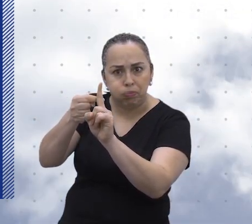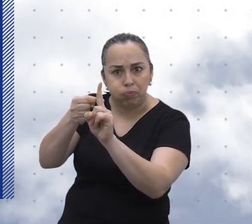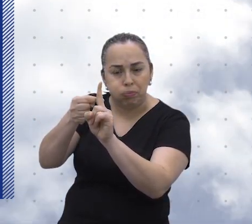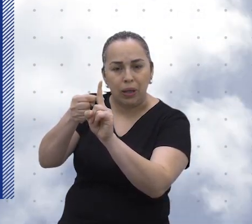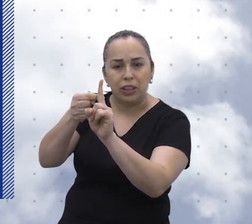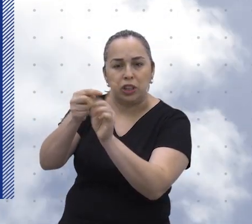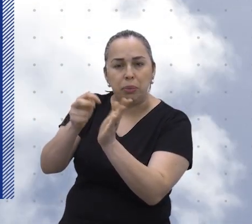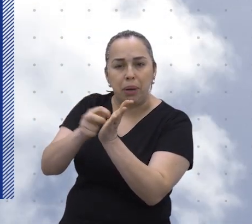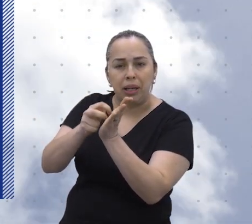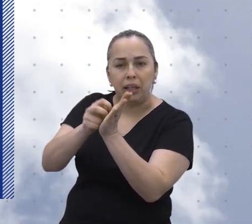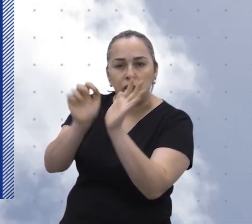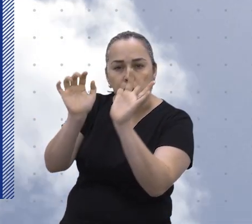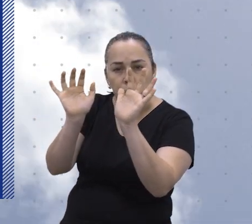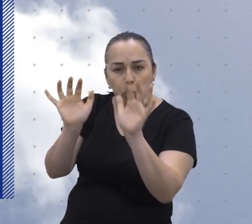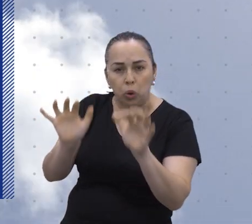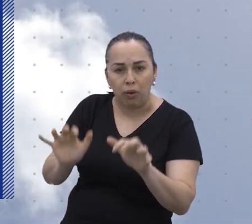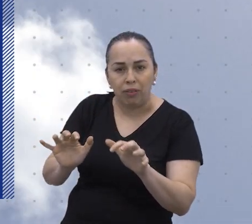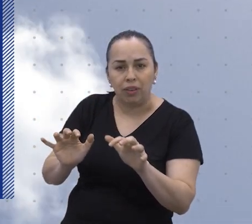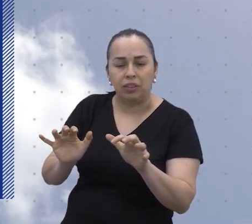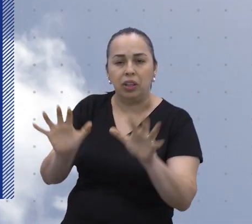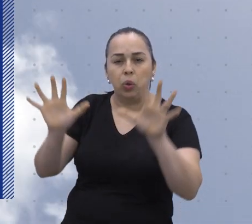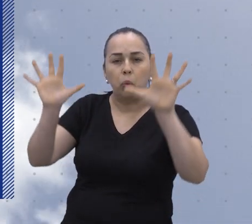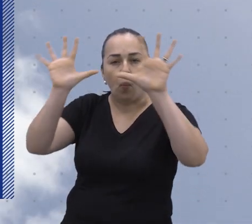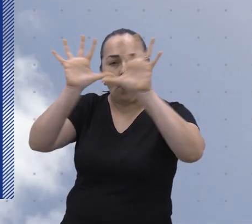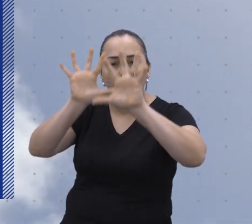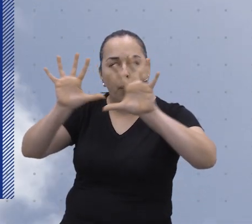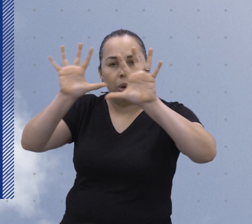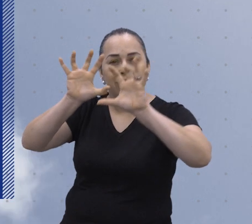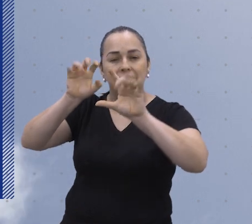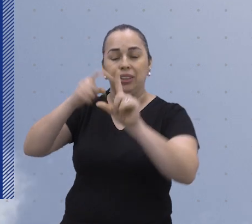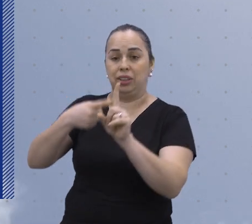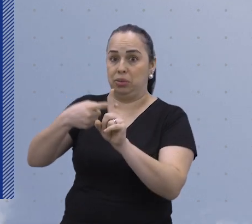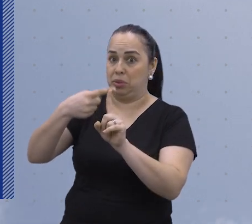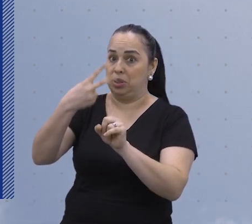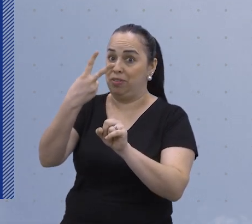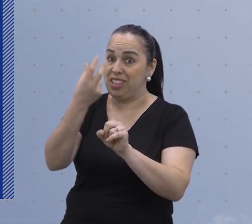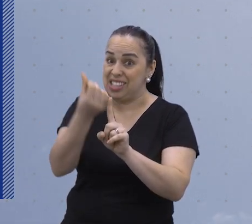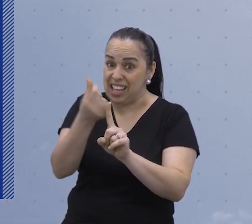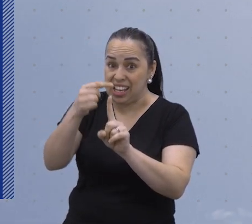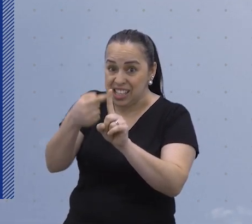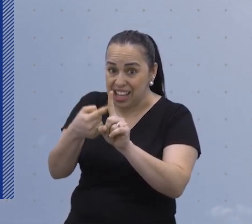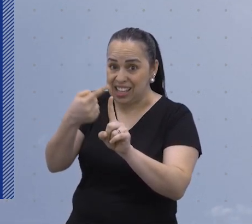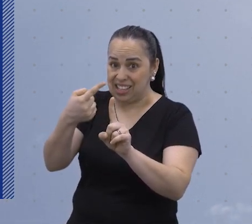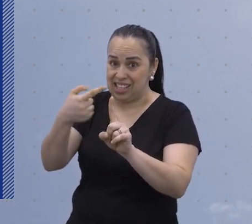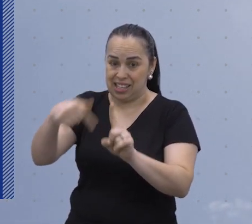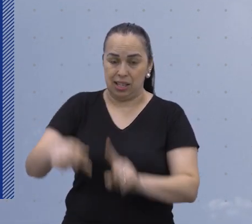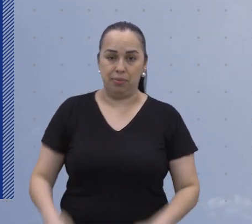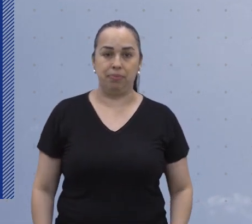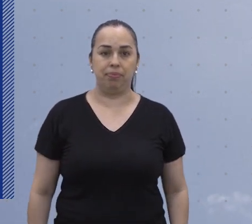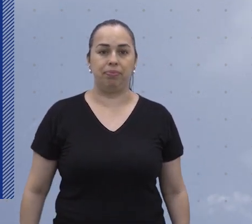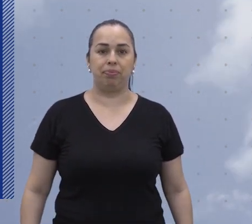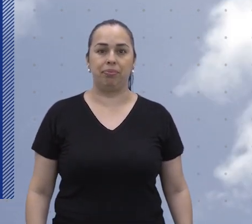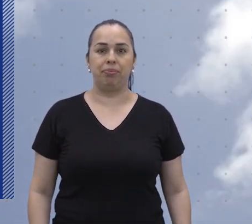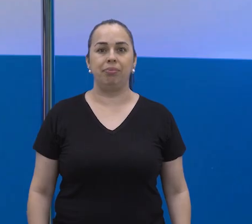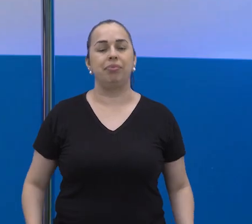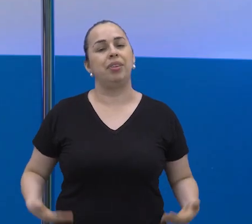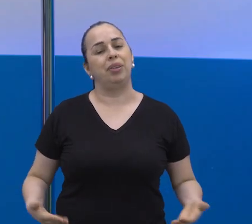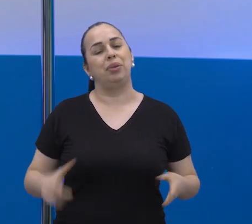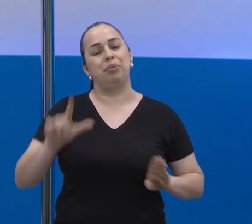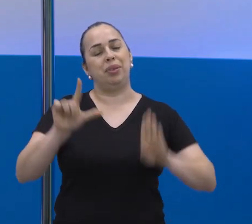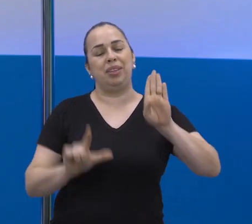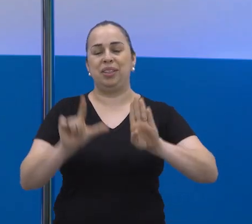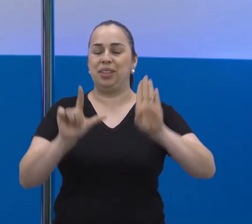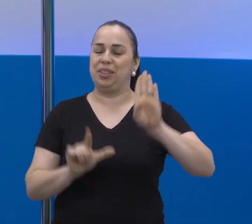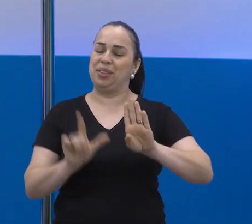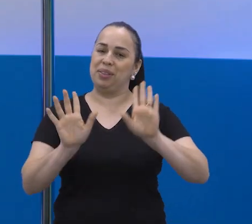O dia amanhece chuvoso e nublado. A máxima prevista é de 26 e a mínima será de 17. O